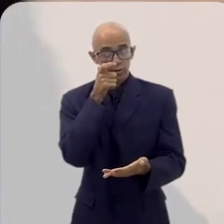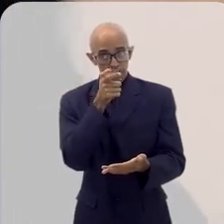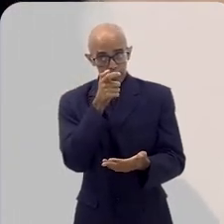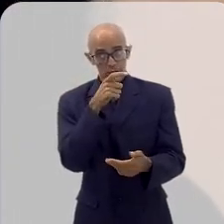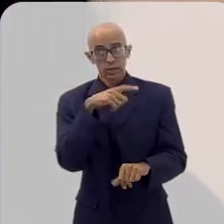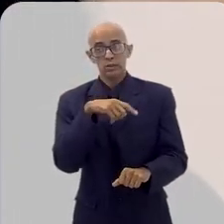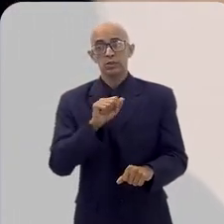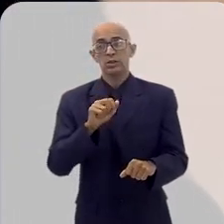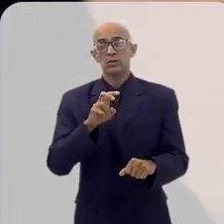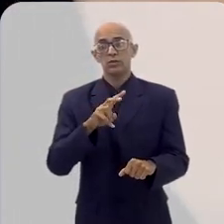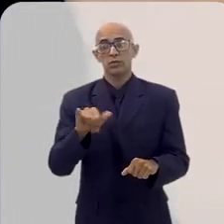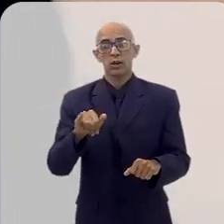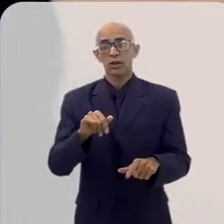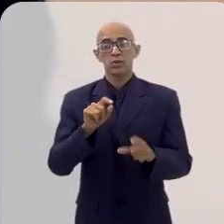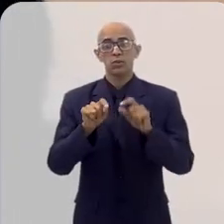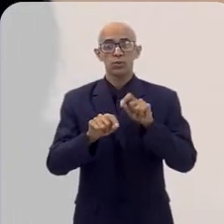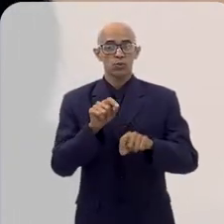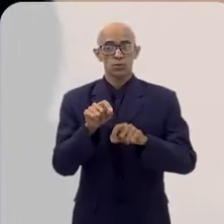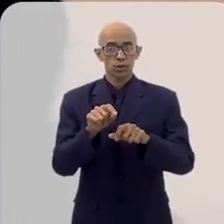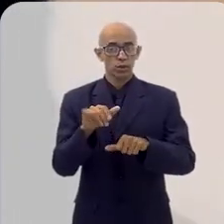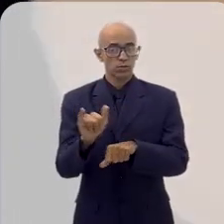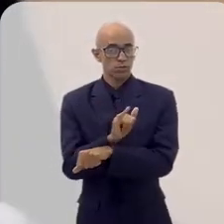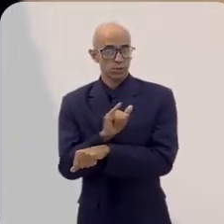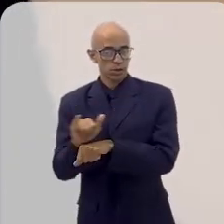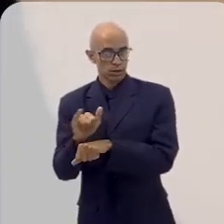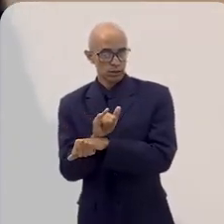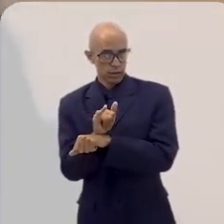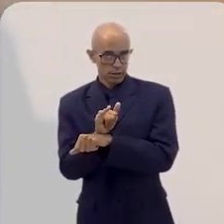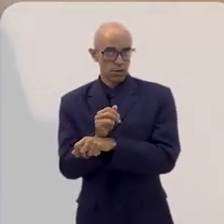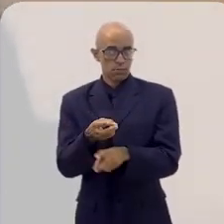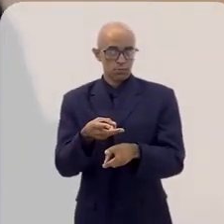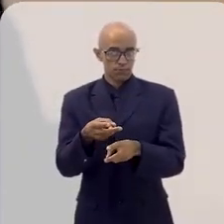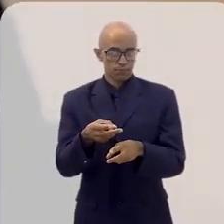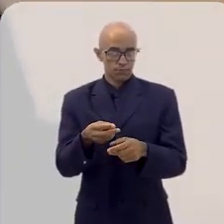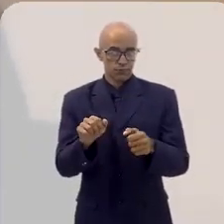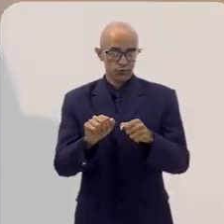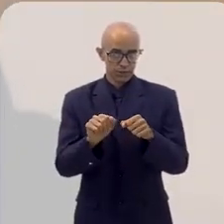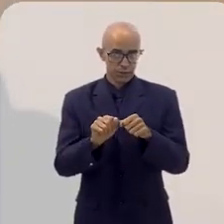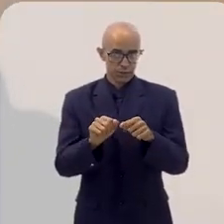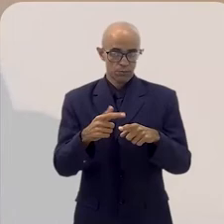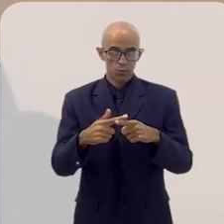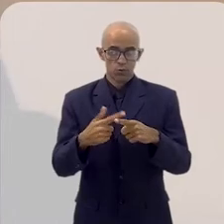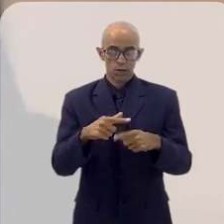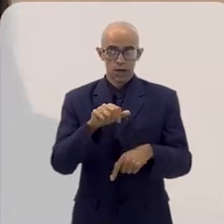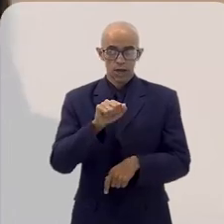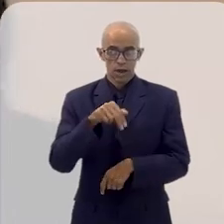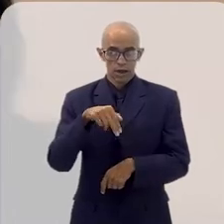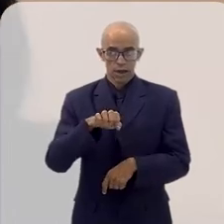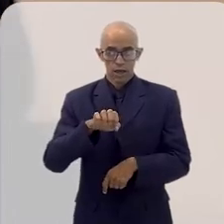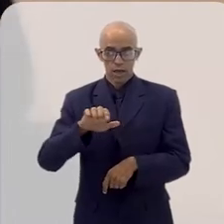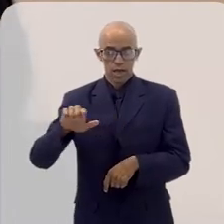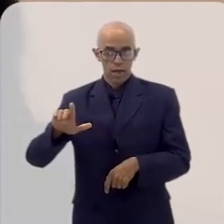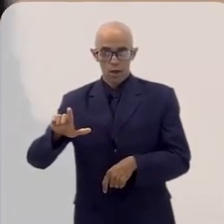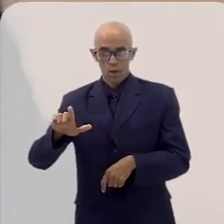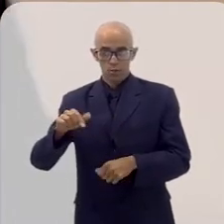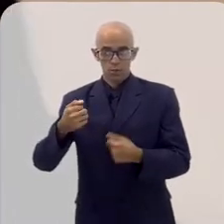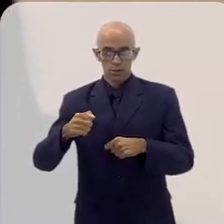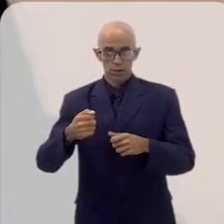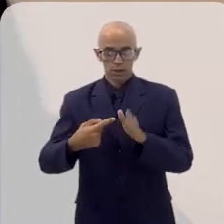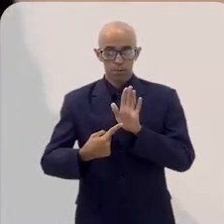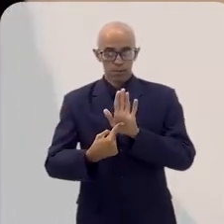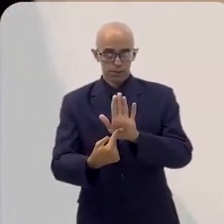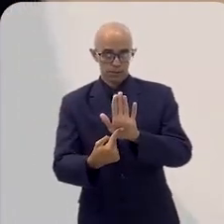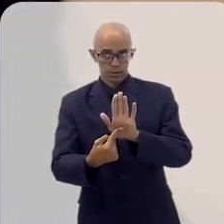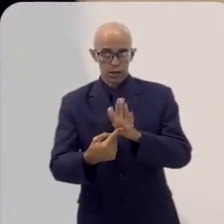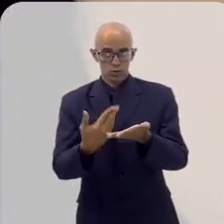interessados nesse movimento estão estudando de uma maneira, porque a ANEEL vai precisar apresentar